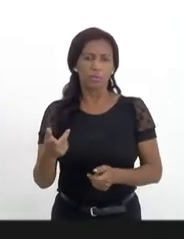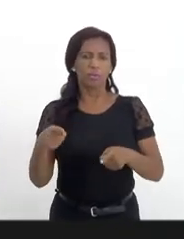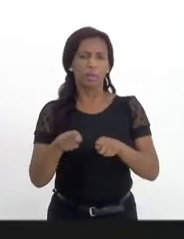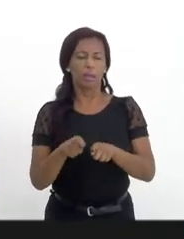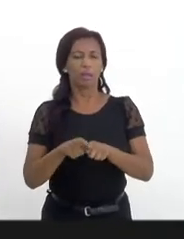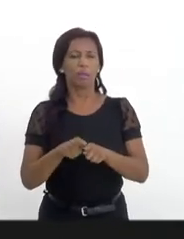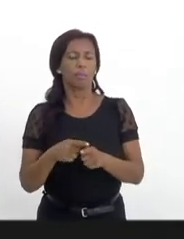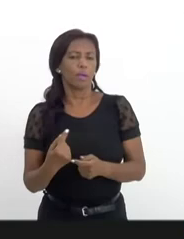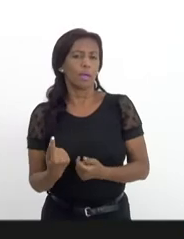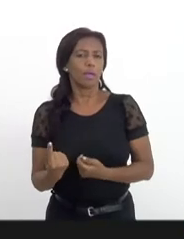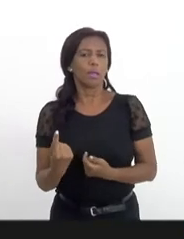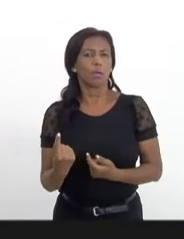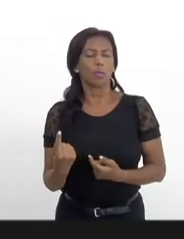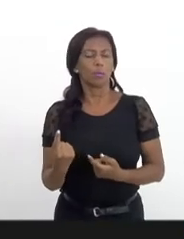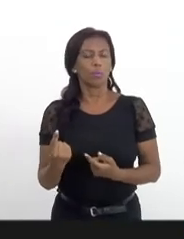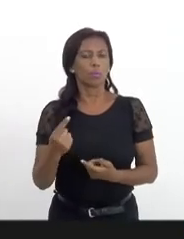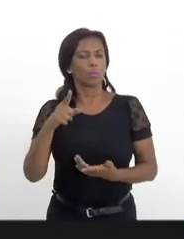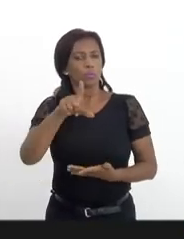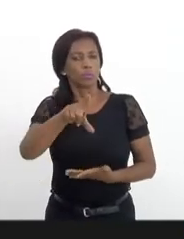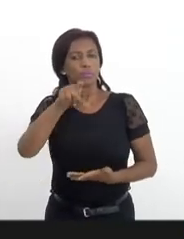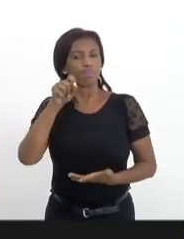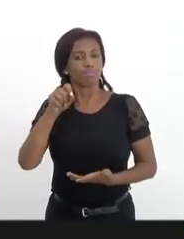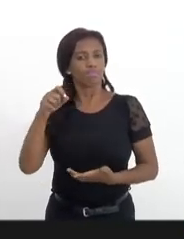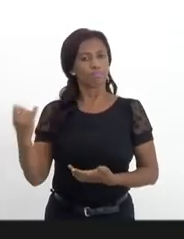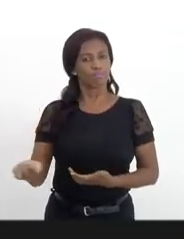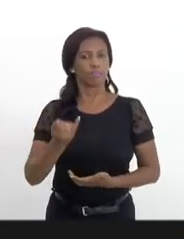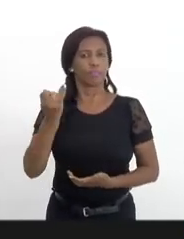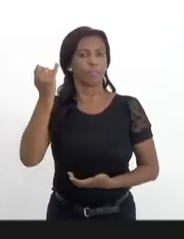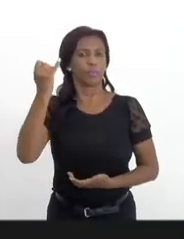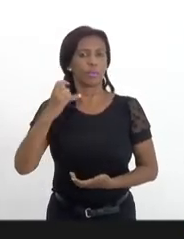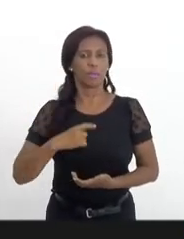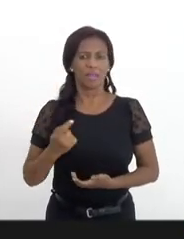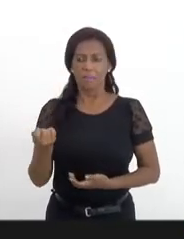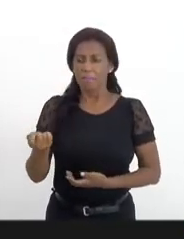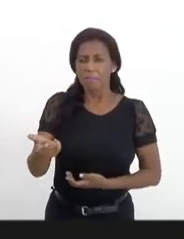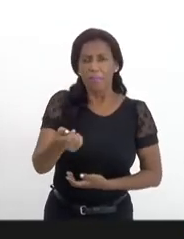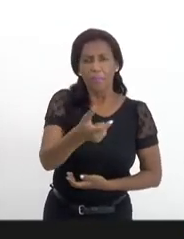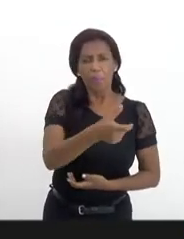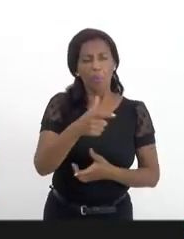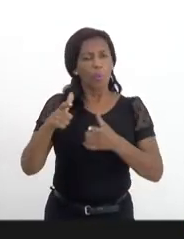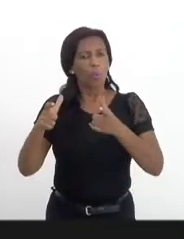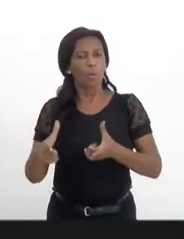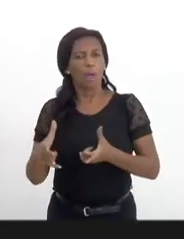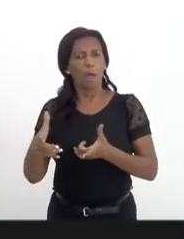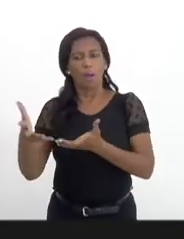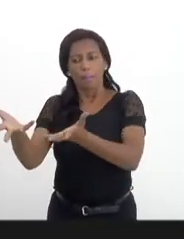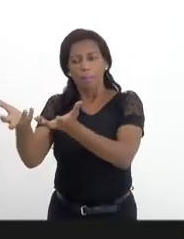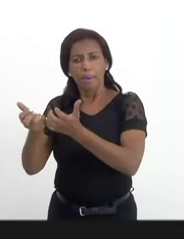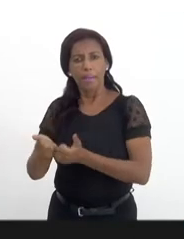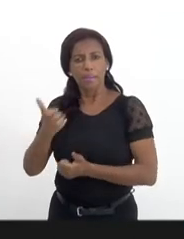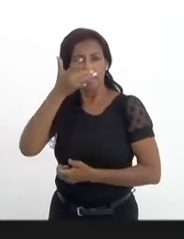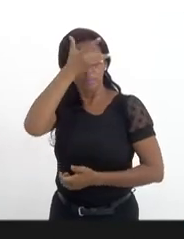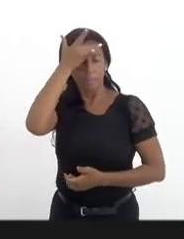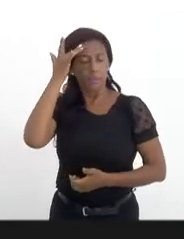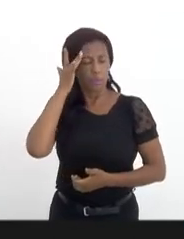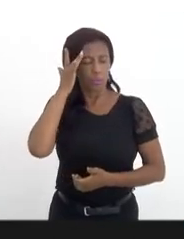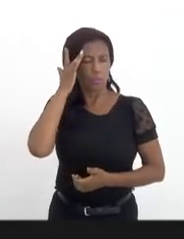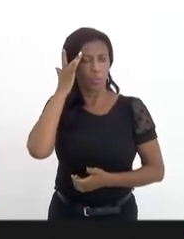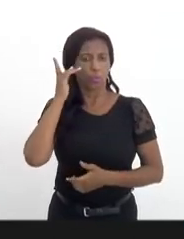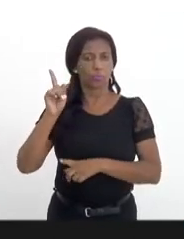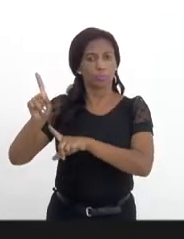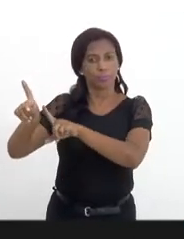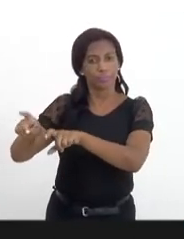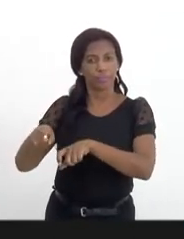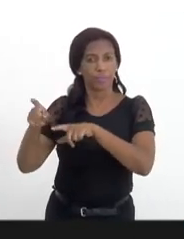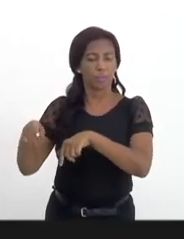um destaque para isso, a gente tem pouquíssimas unidades de acolhimento pelo interior do